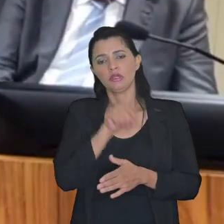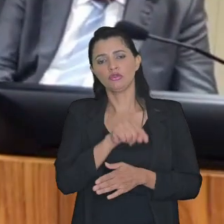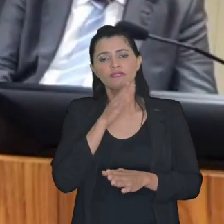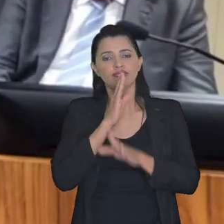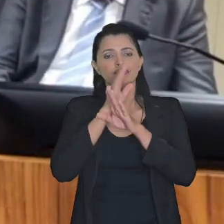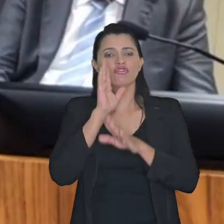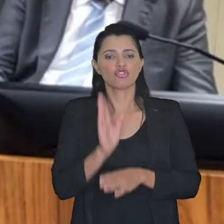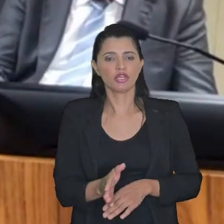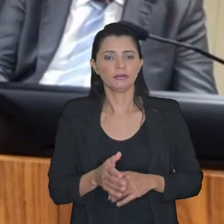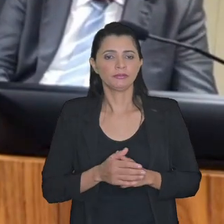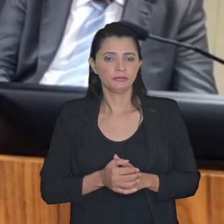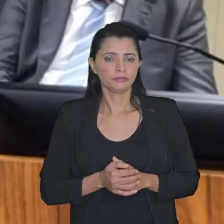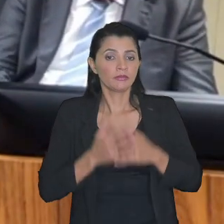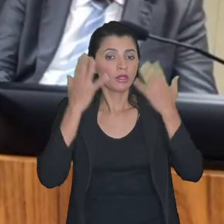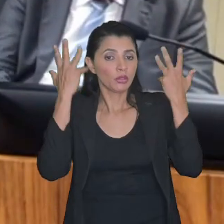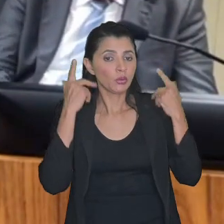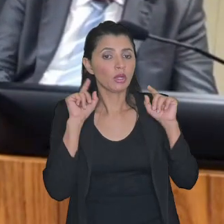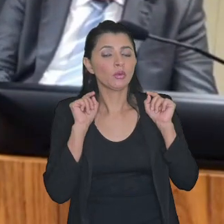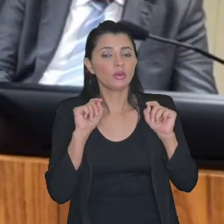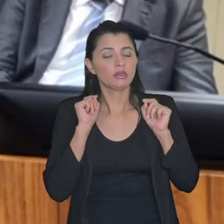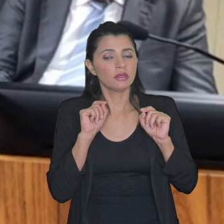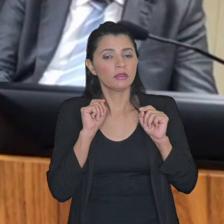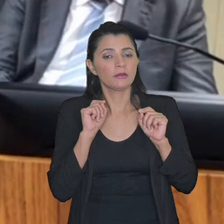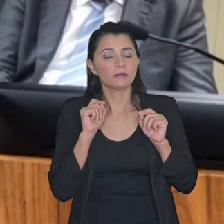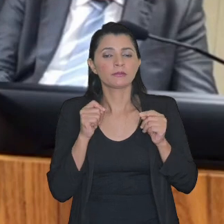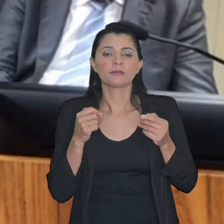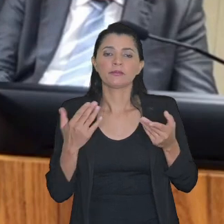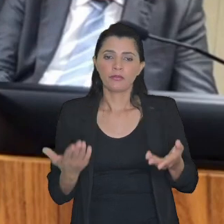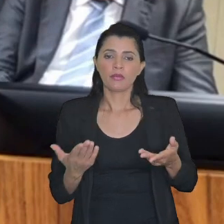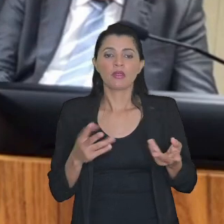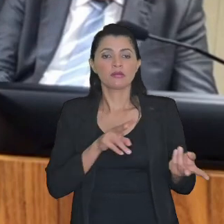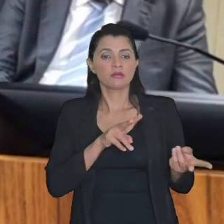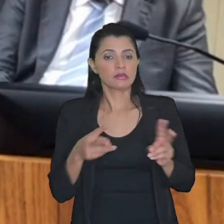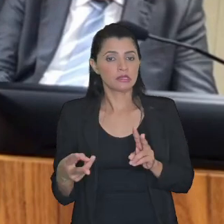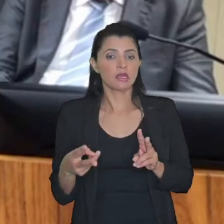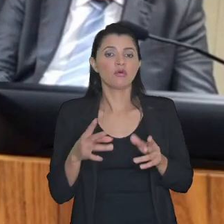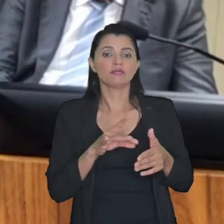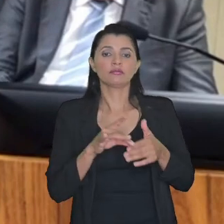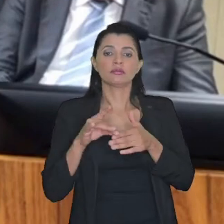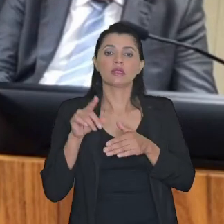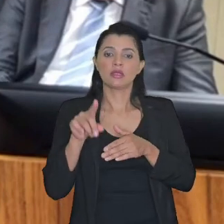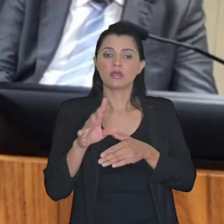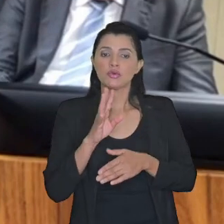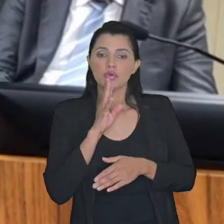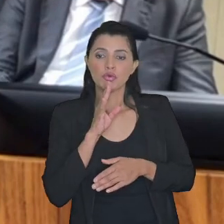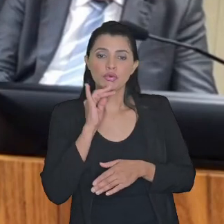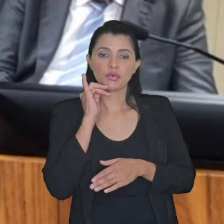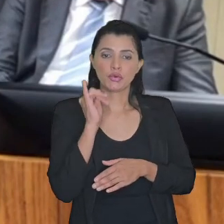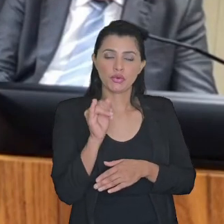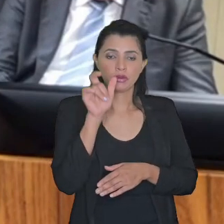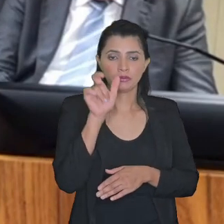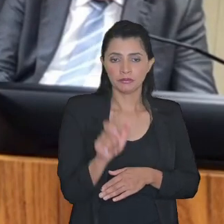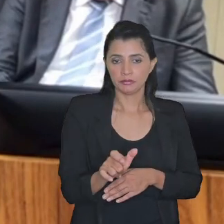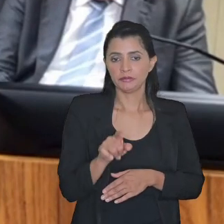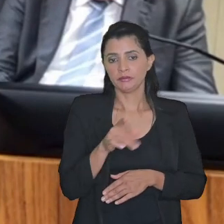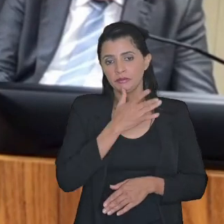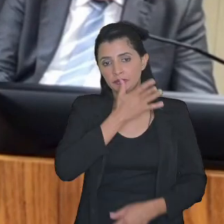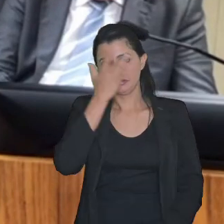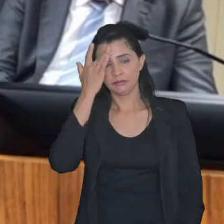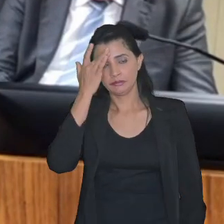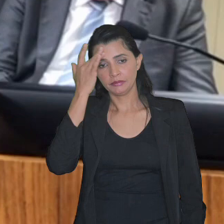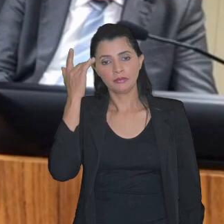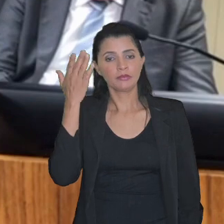deflagrado é natural que a transação seja levada a conhecimento dessa